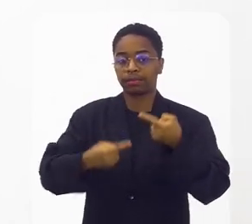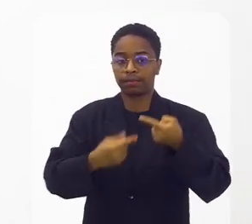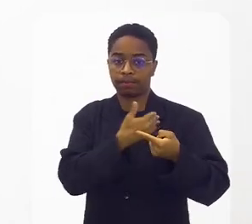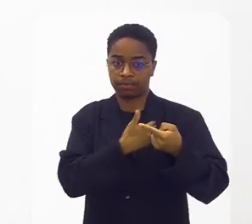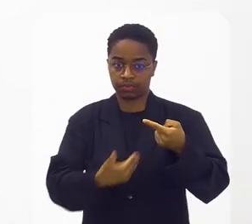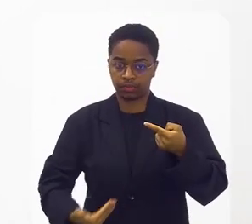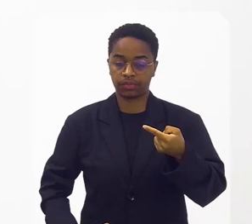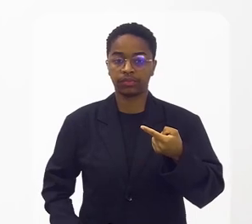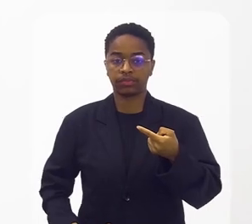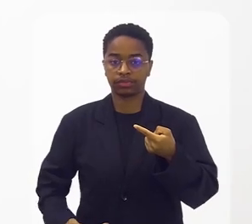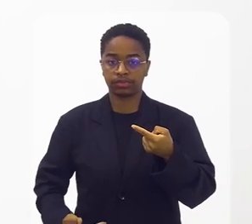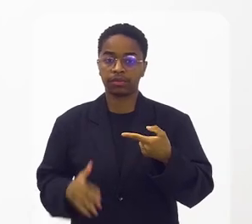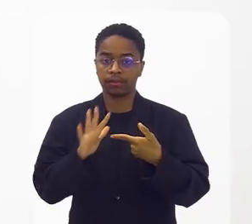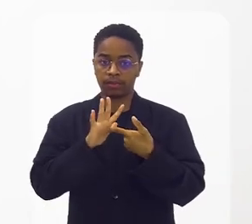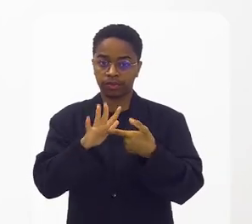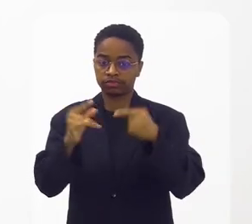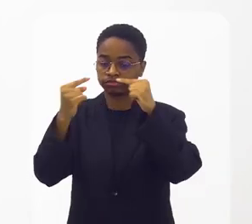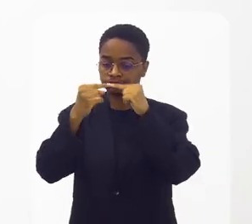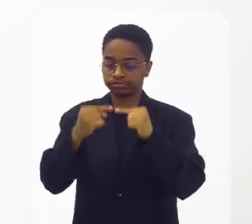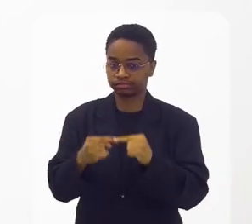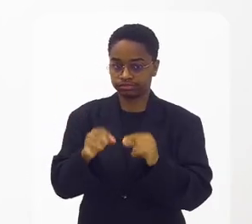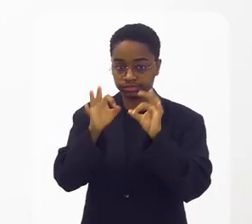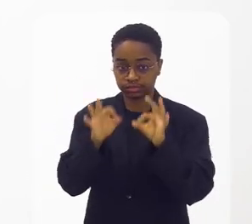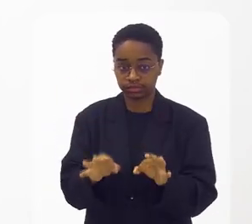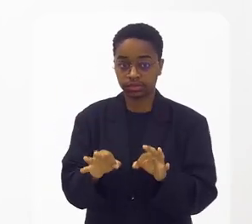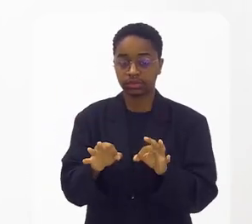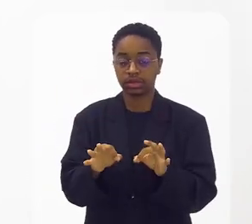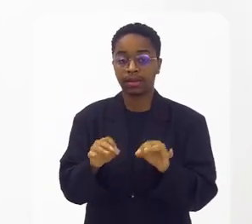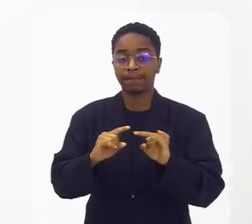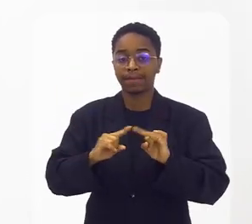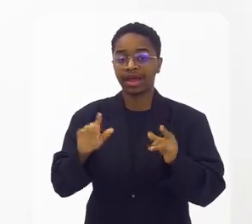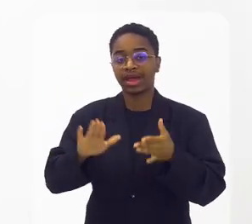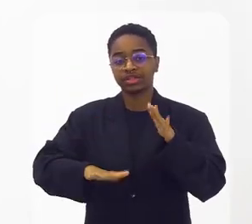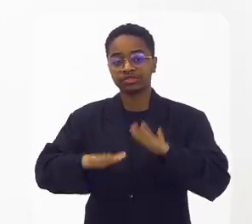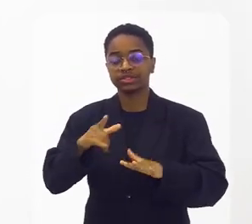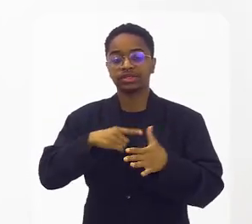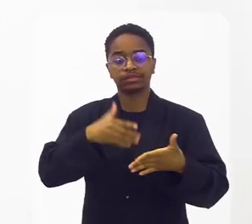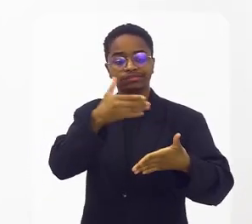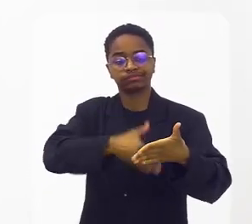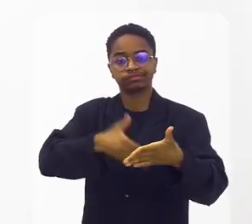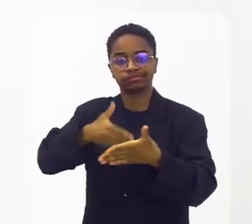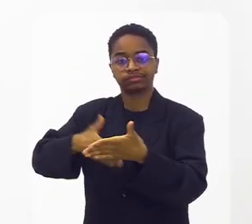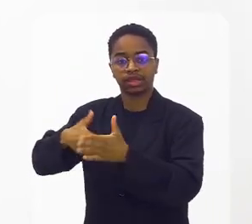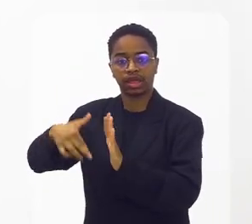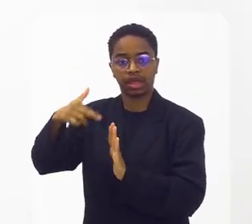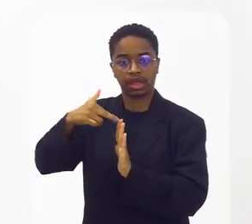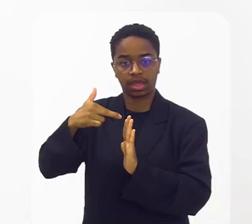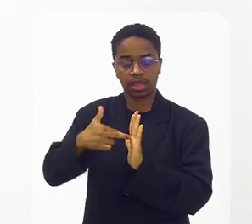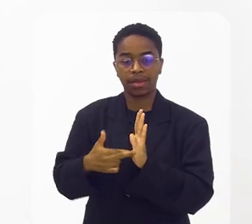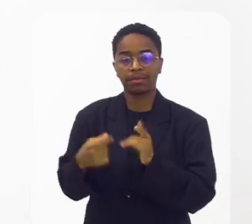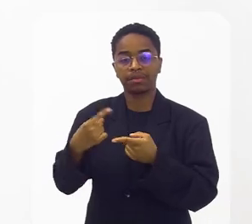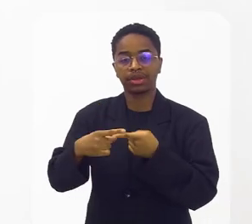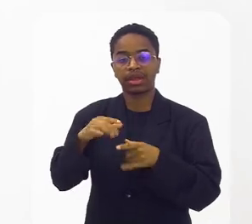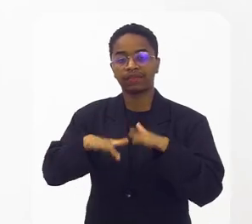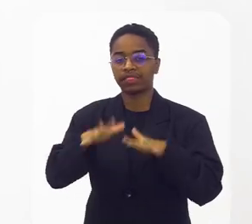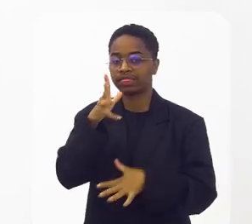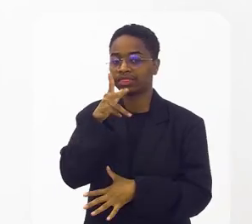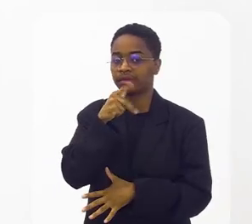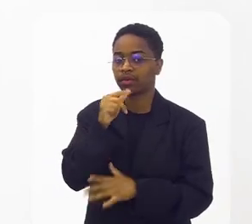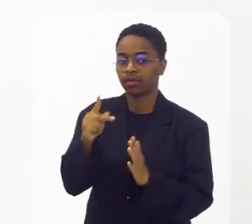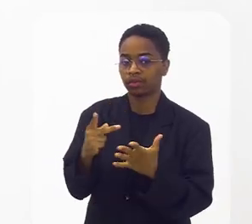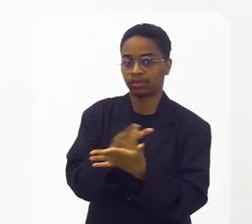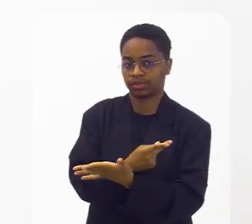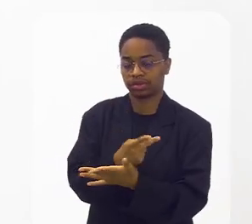da política pública pontual e assertiva, muitas das vezes se esbarra na regulamentação, que demora